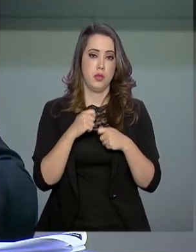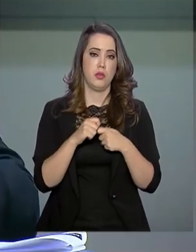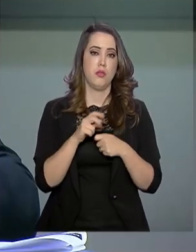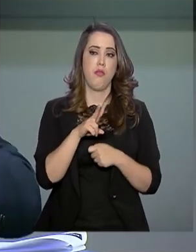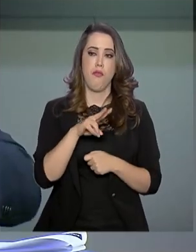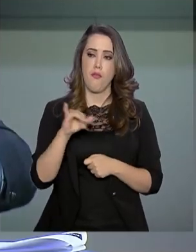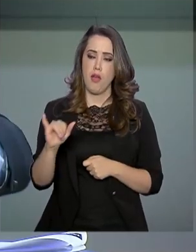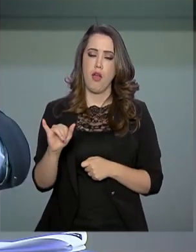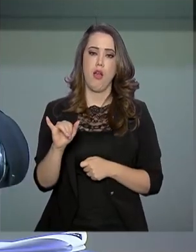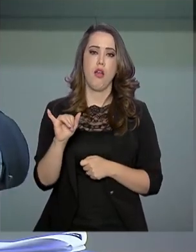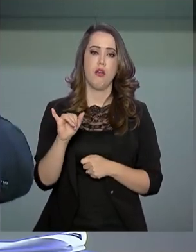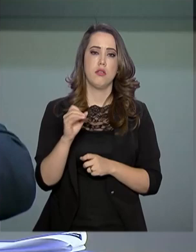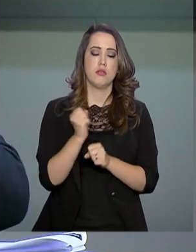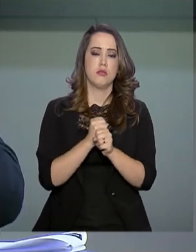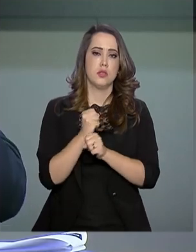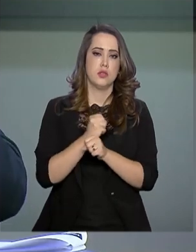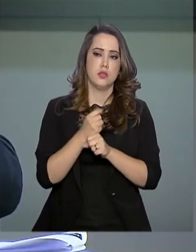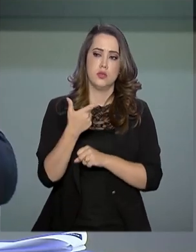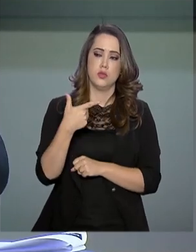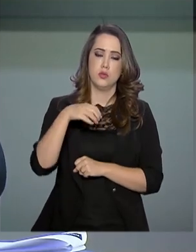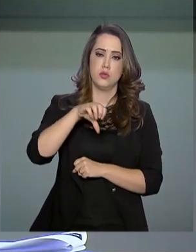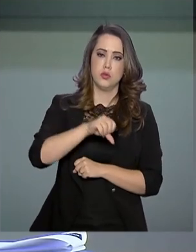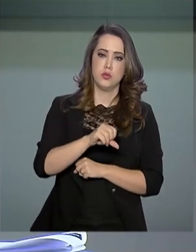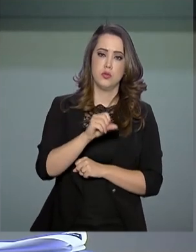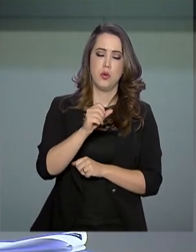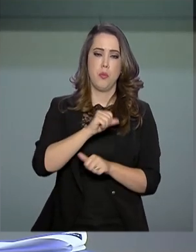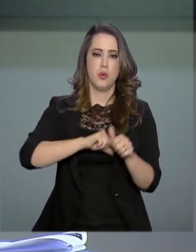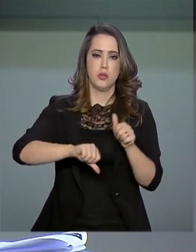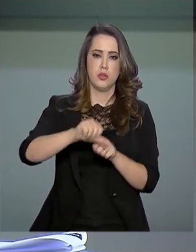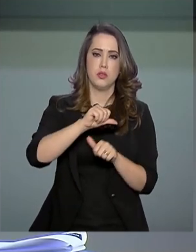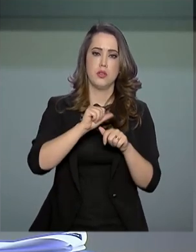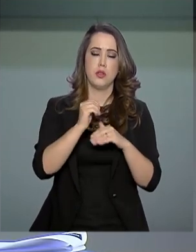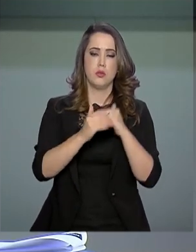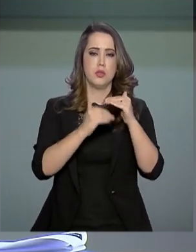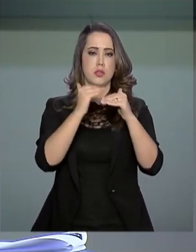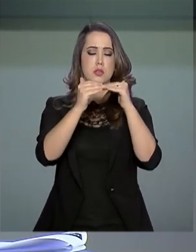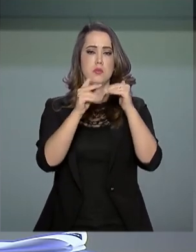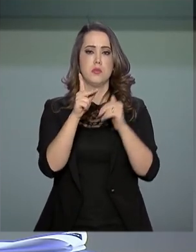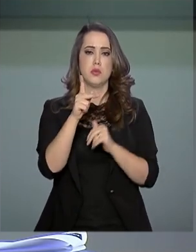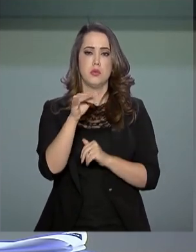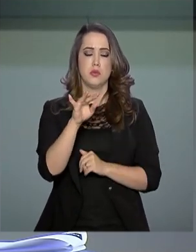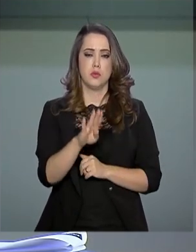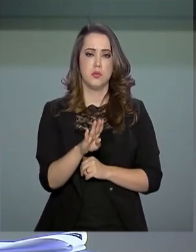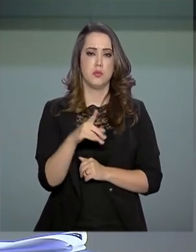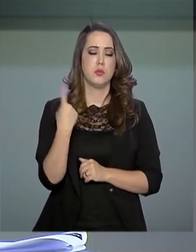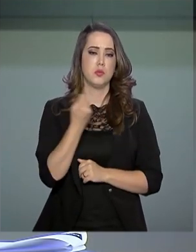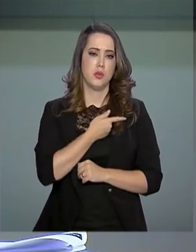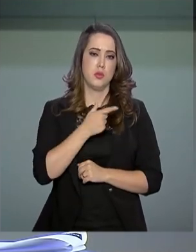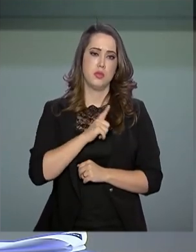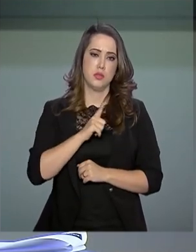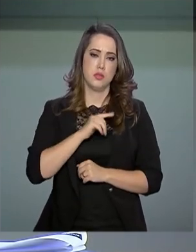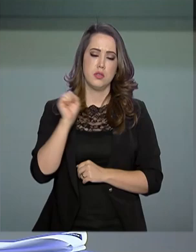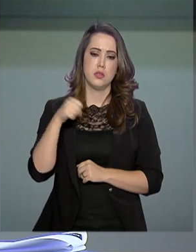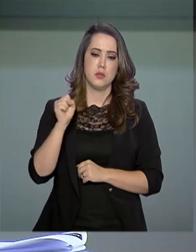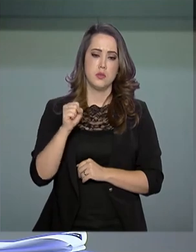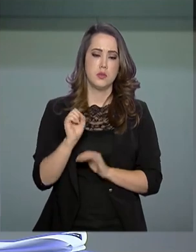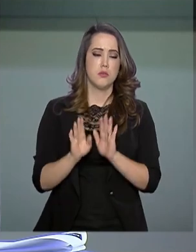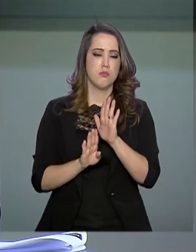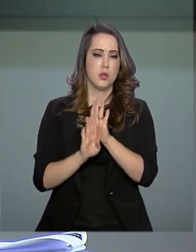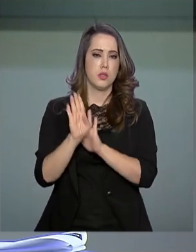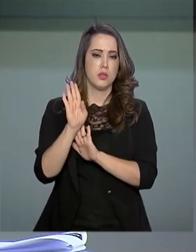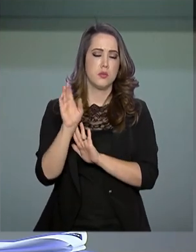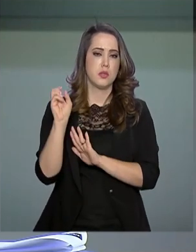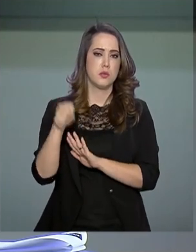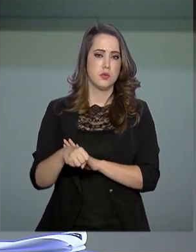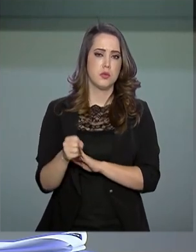passar 2019, vai ter reversão na taxa de crescimento do PIB e teremos sim um fortíssimo crescimento,